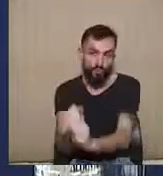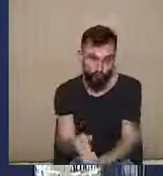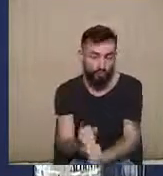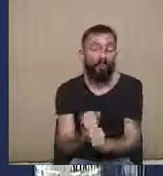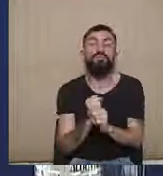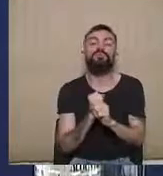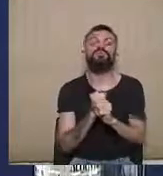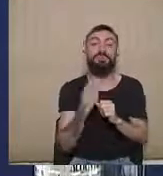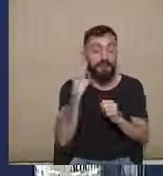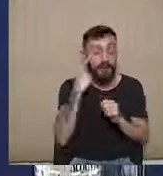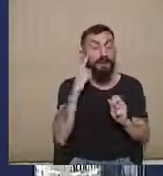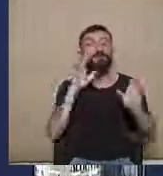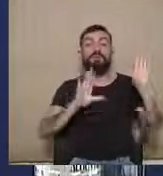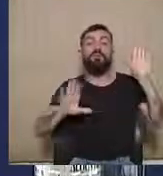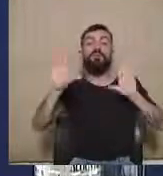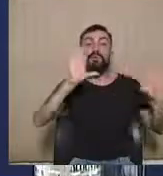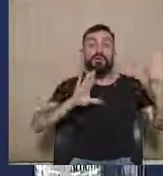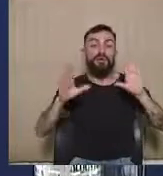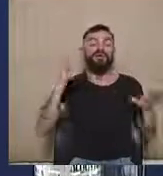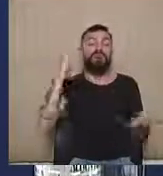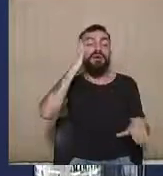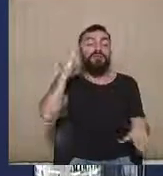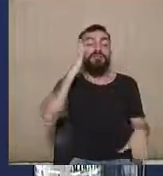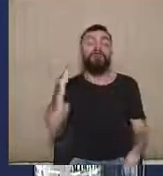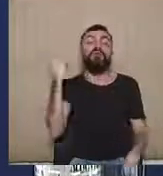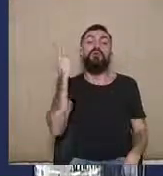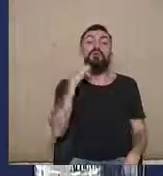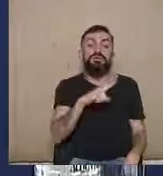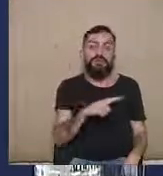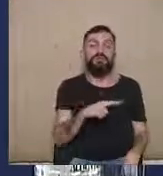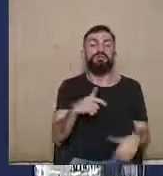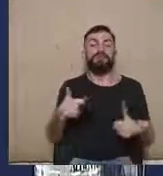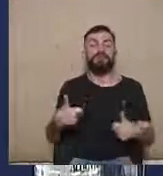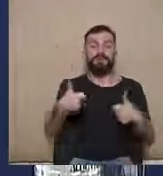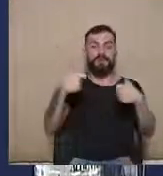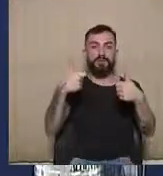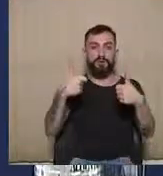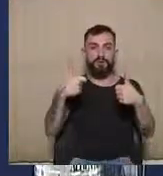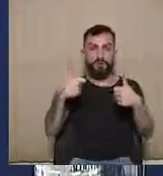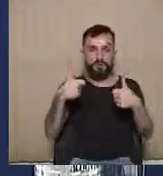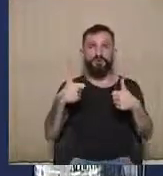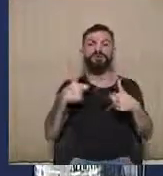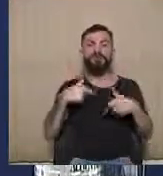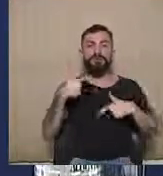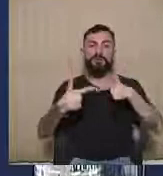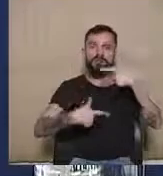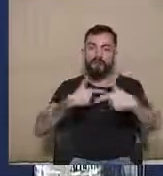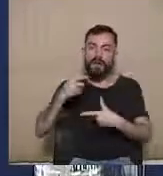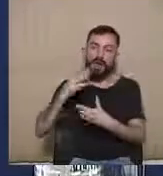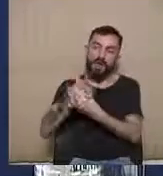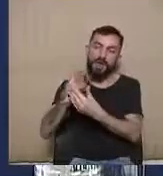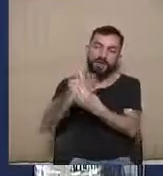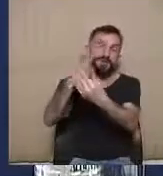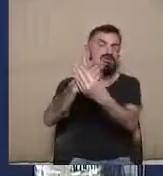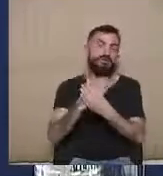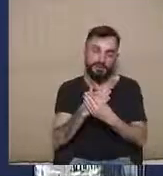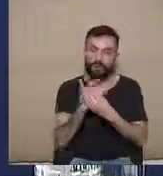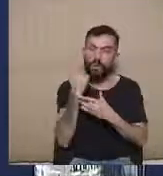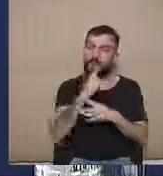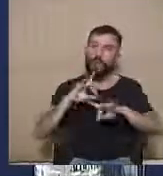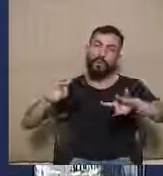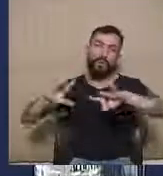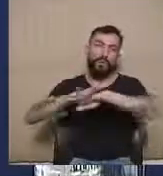mente também, ter esse cuidado, para que a gente, então, consiga evoluir nas nossas ações da melhor maneira possível.